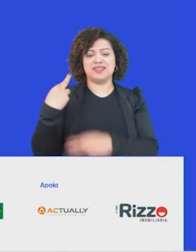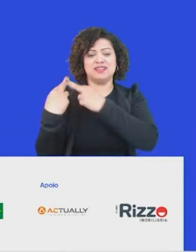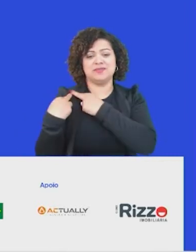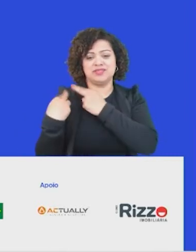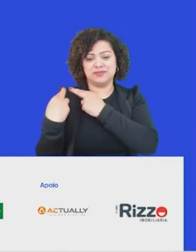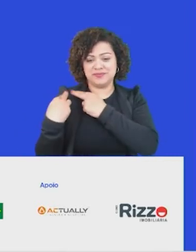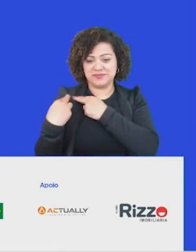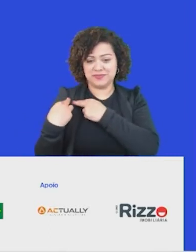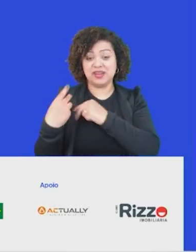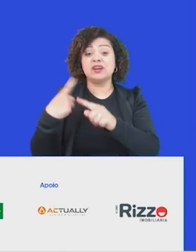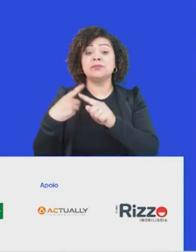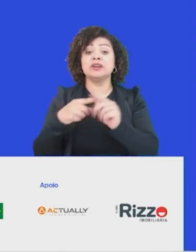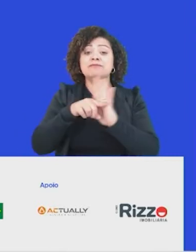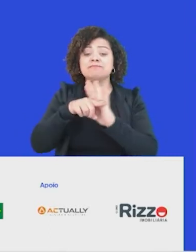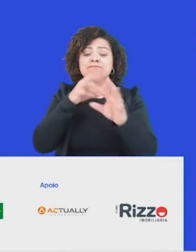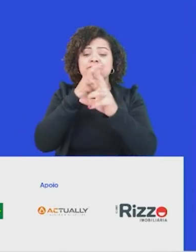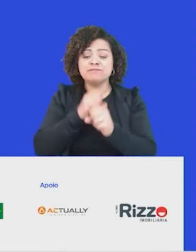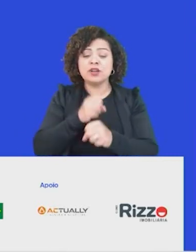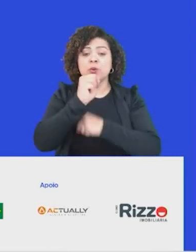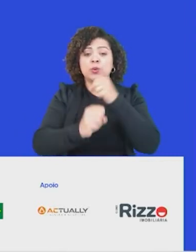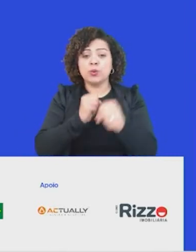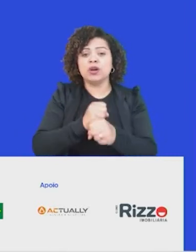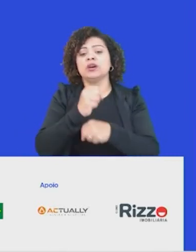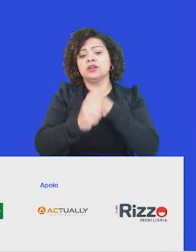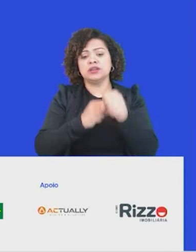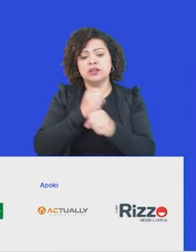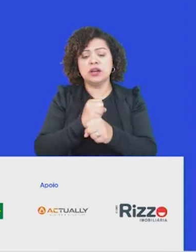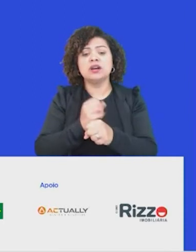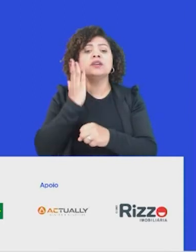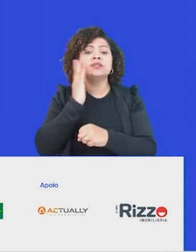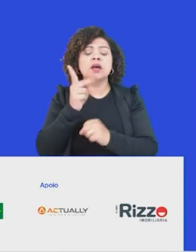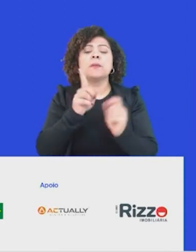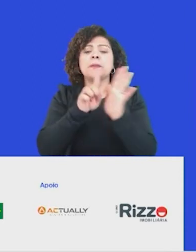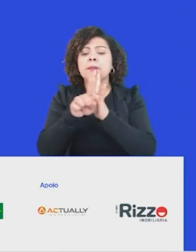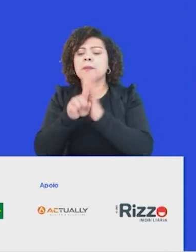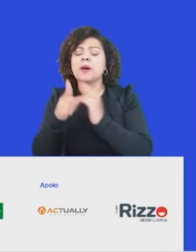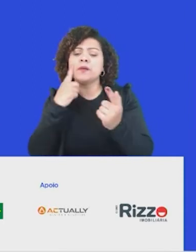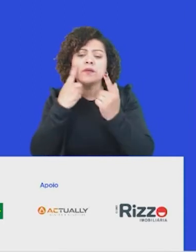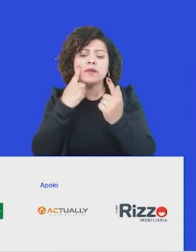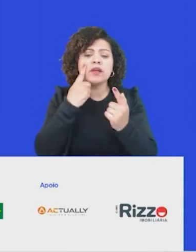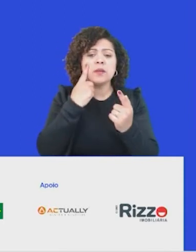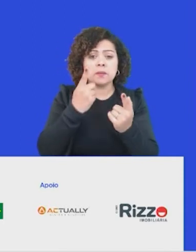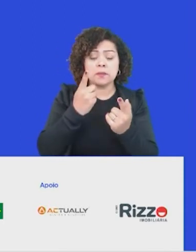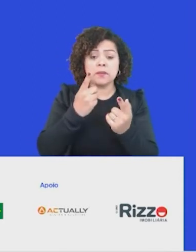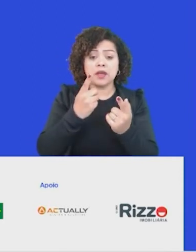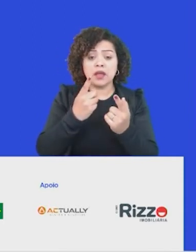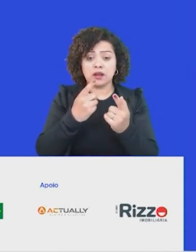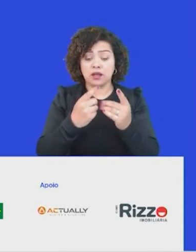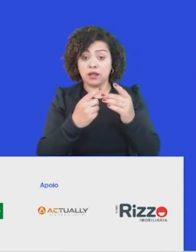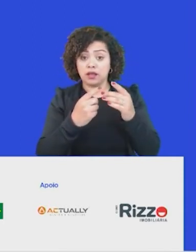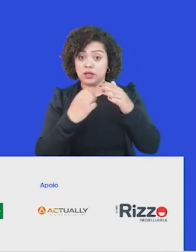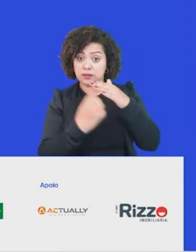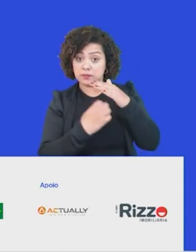feito anualmente, onde uma boa mostra da sociedade é perguntada em relação à confiança que eles